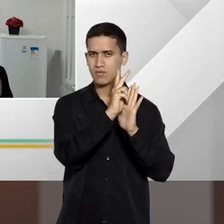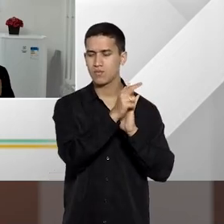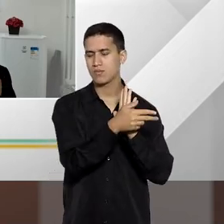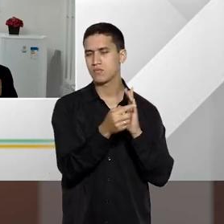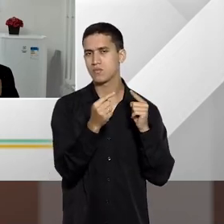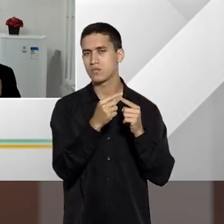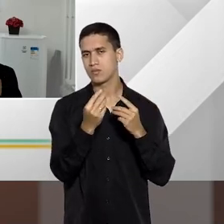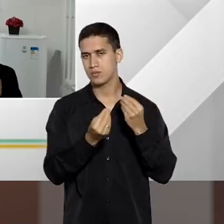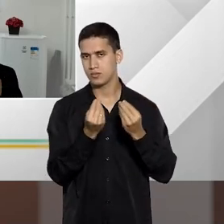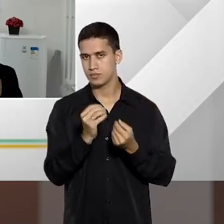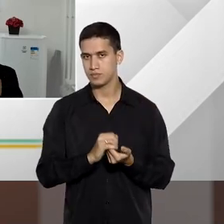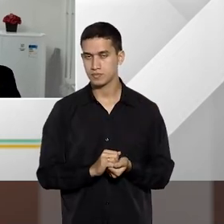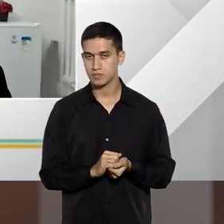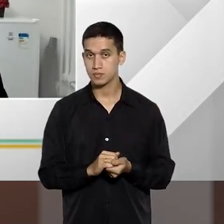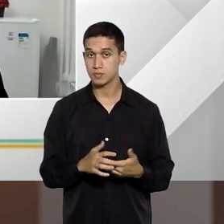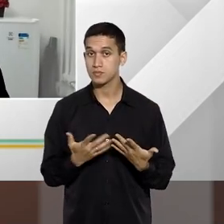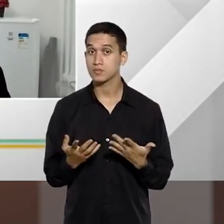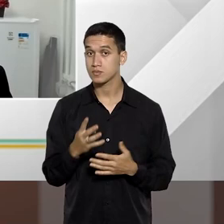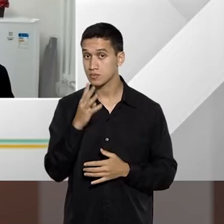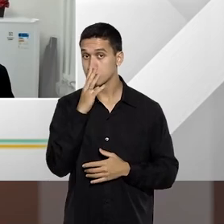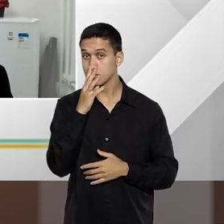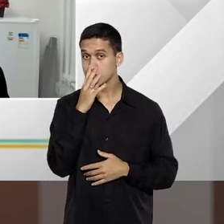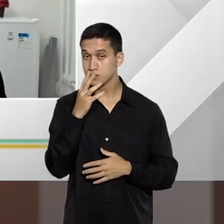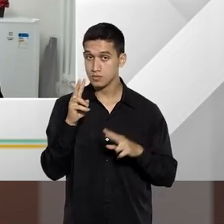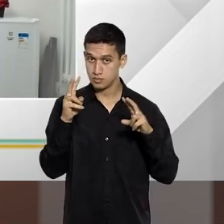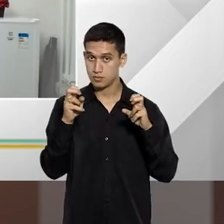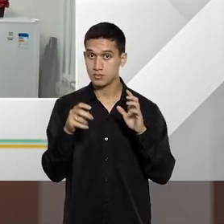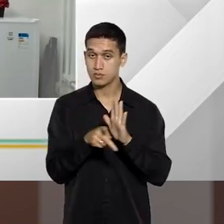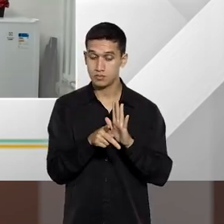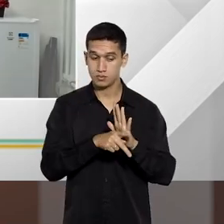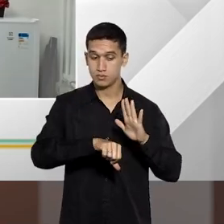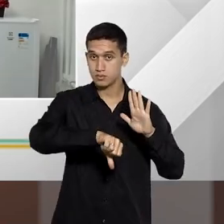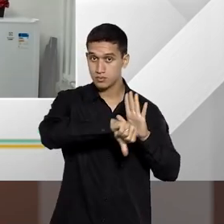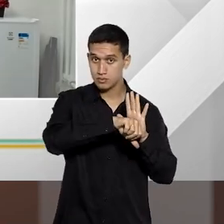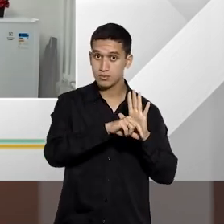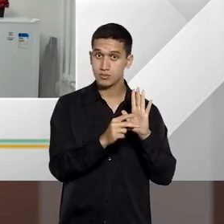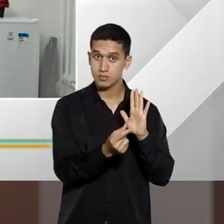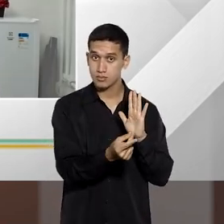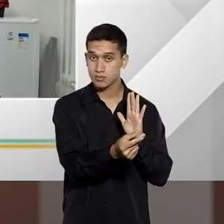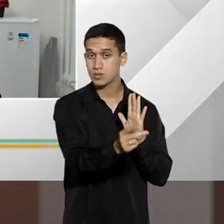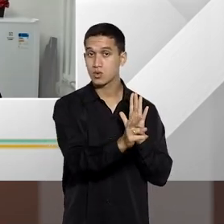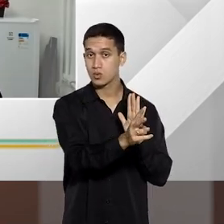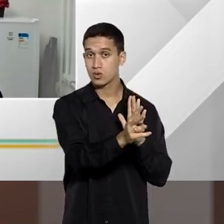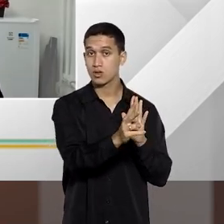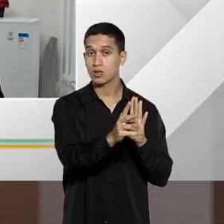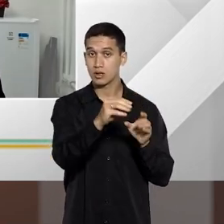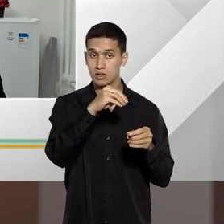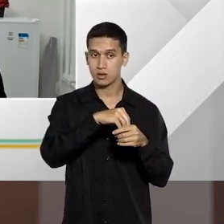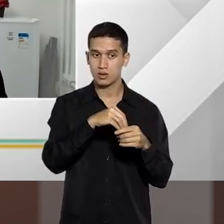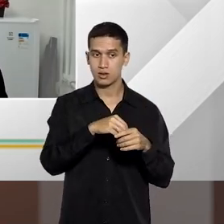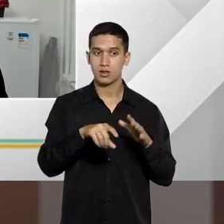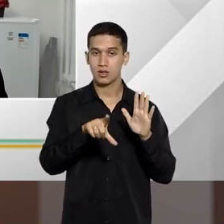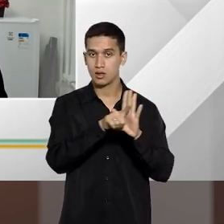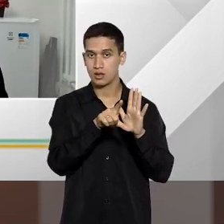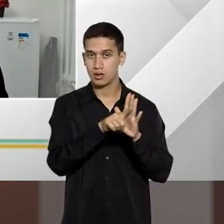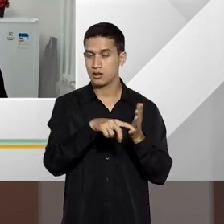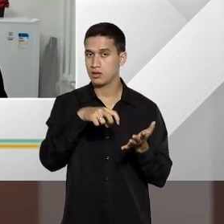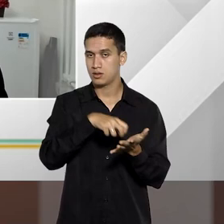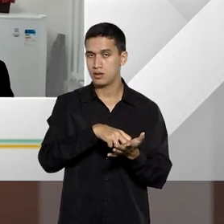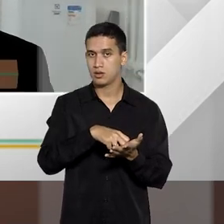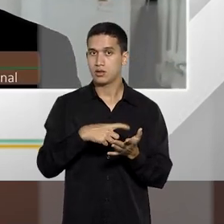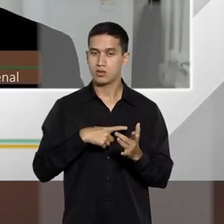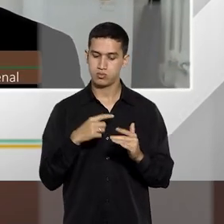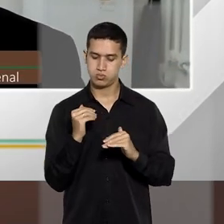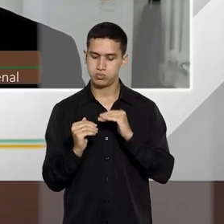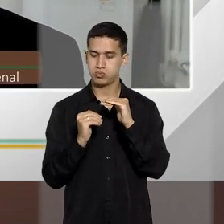Bom, é muito interessante a questão do crime continuado e o crime continuado na legislação penal, ele vem evoluindo não